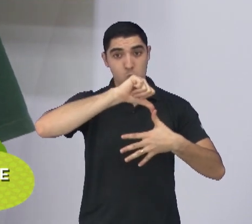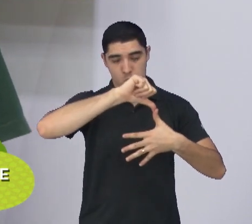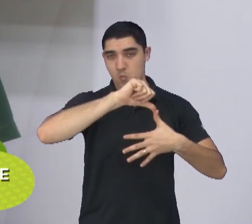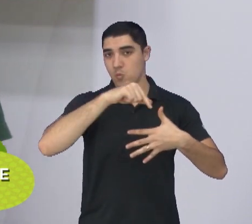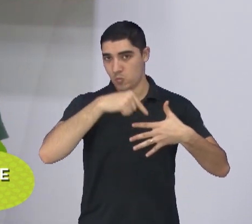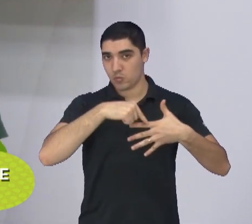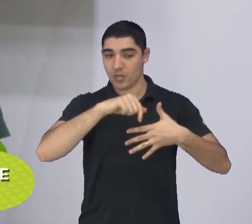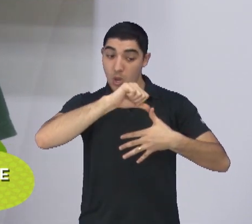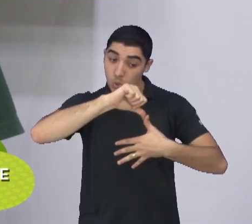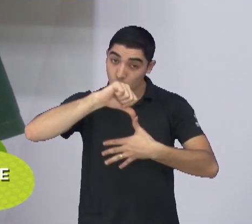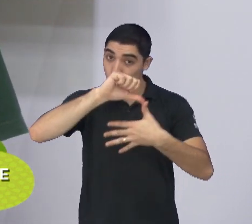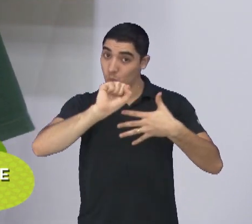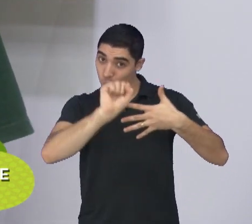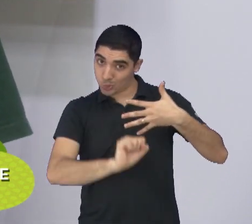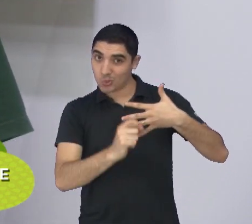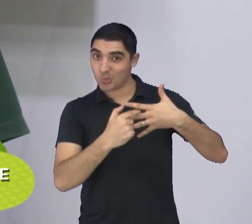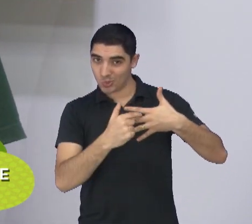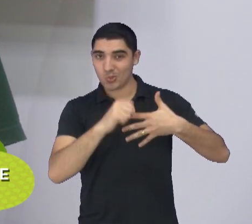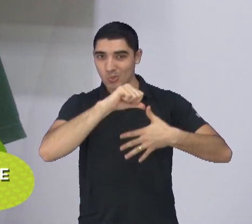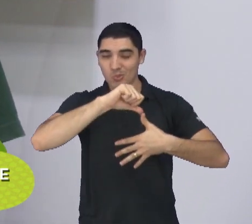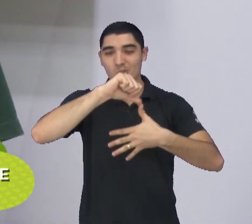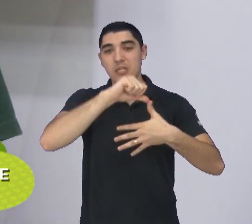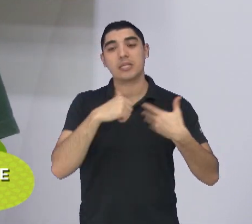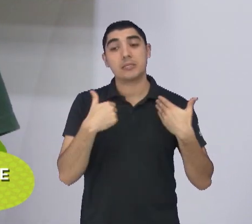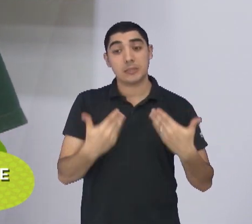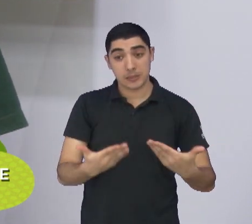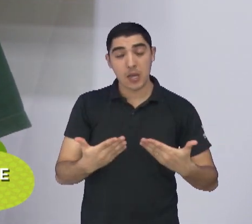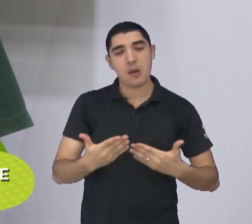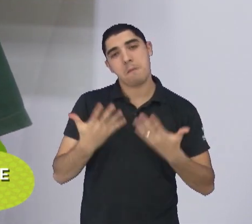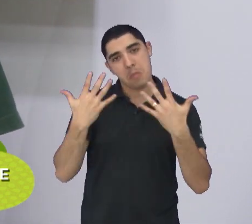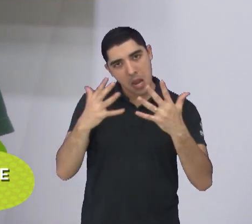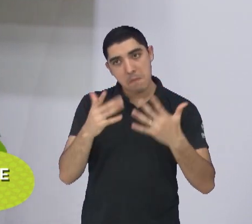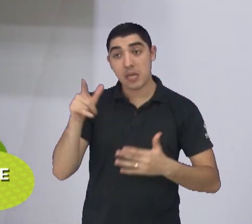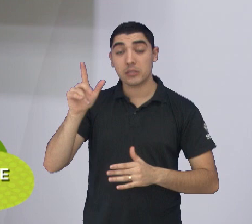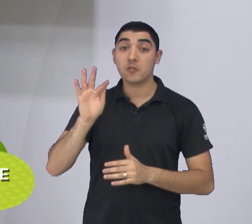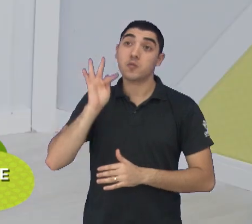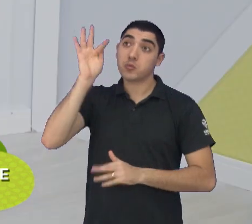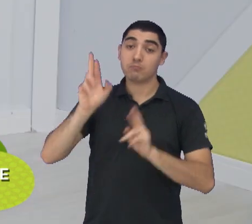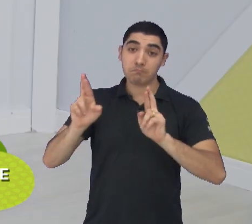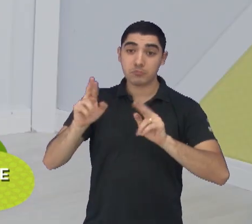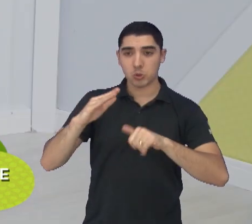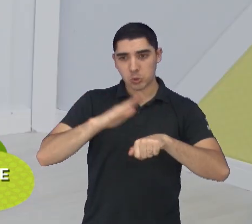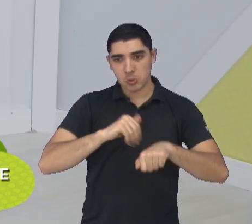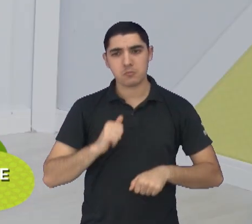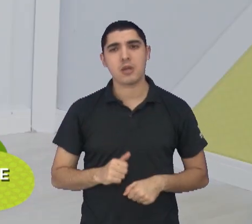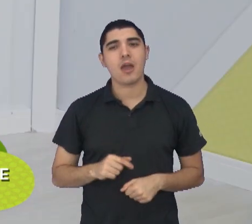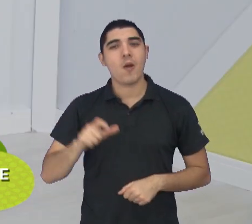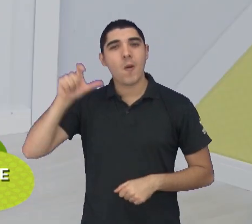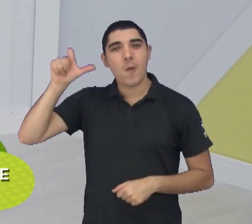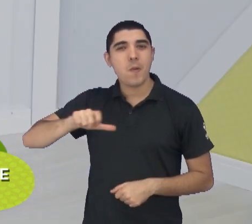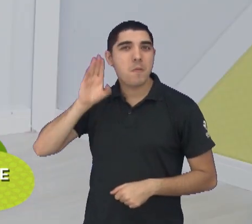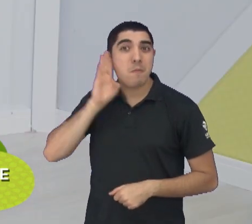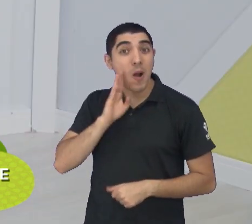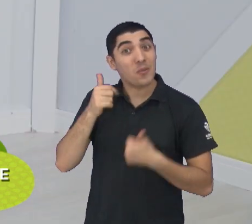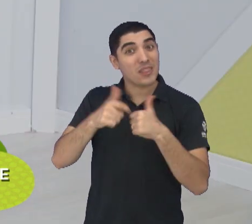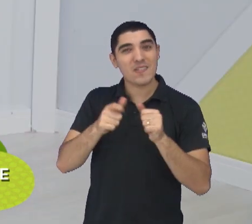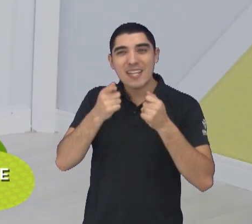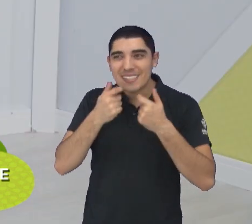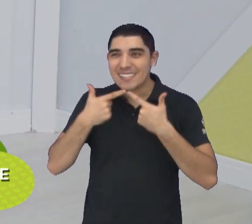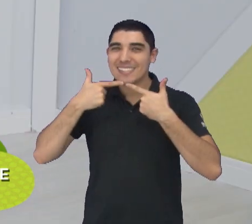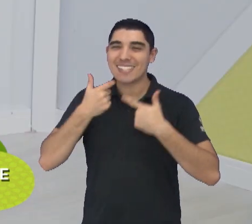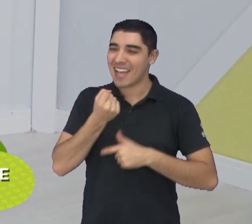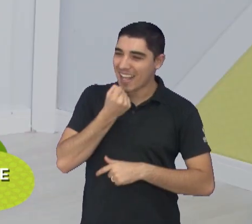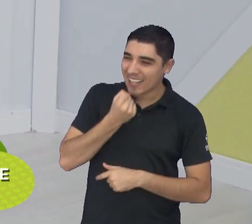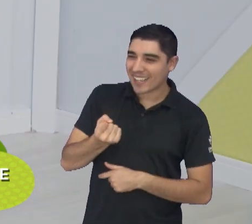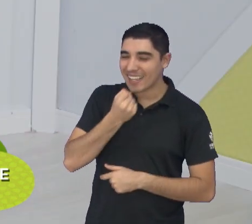Enfim, mas parabéns para ele e que venham outras convocações aí para o Joãozinho. O Paulo gastando o portunhol dele. Mas o Paulo estava felizão ali conversando com o